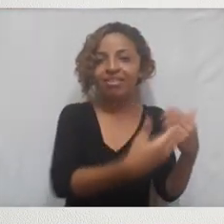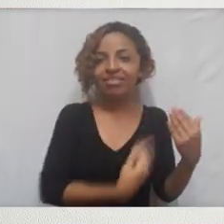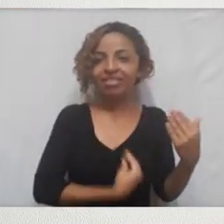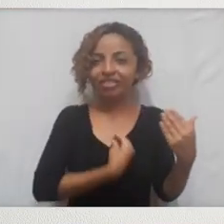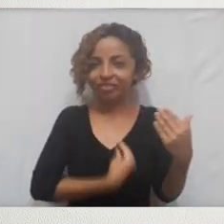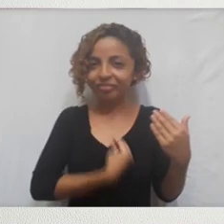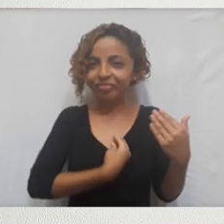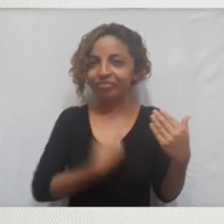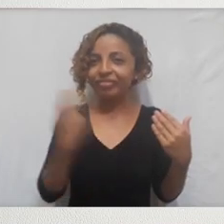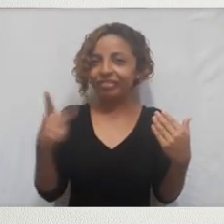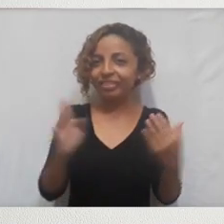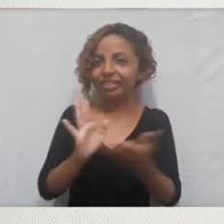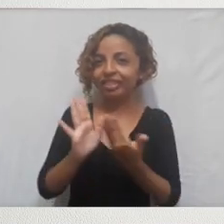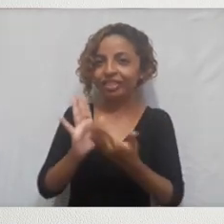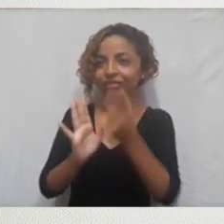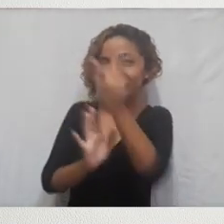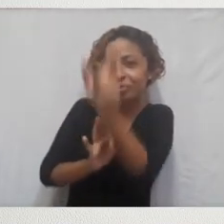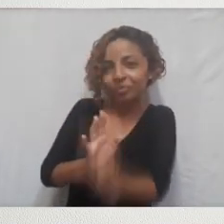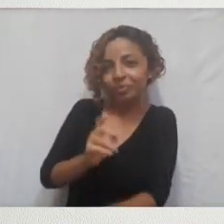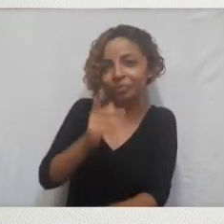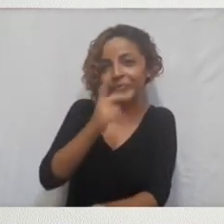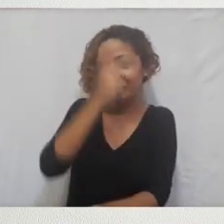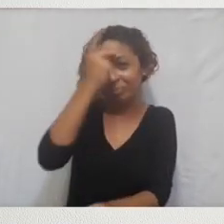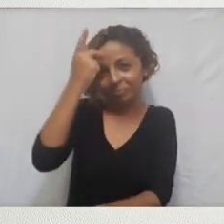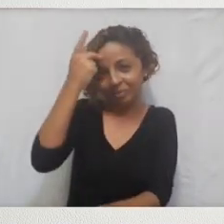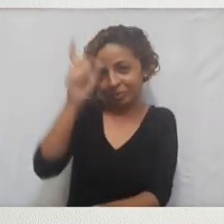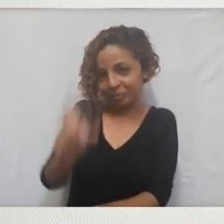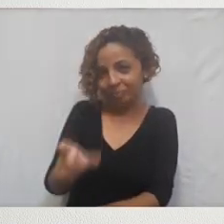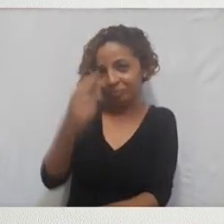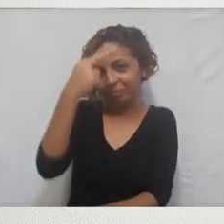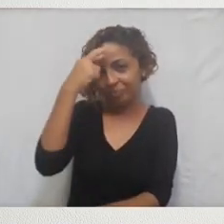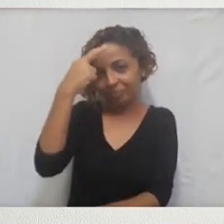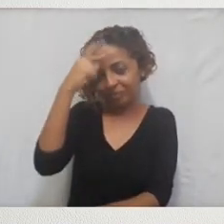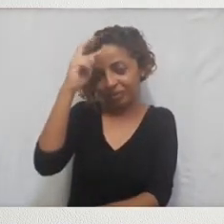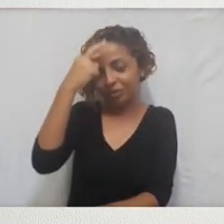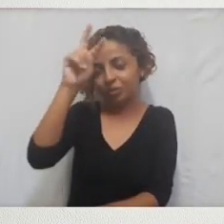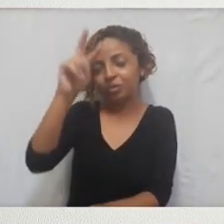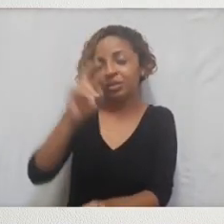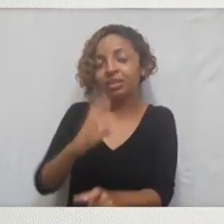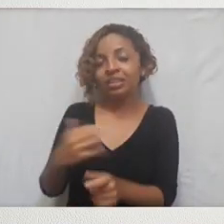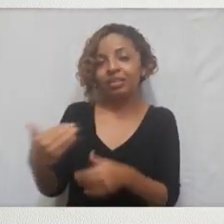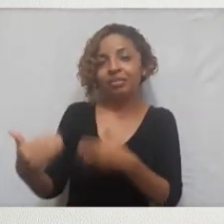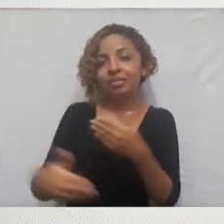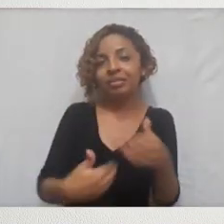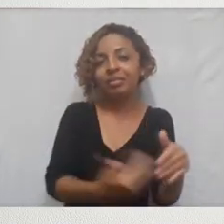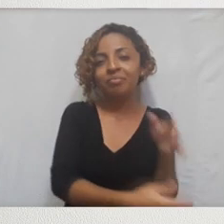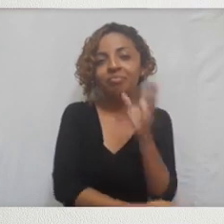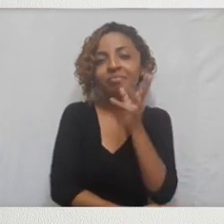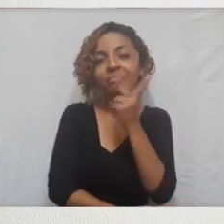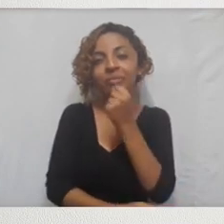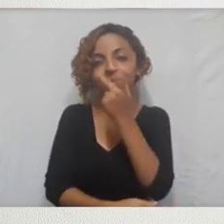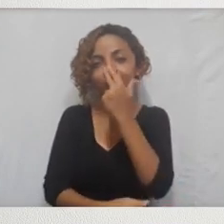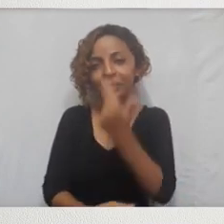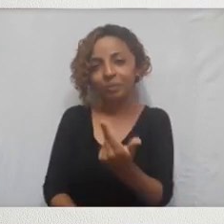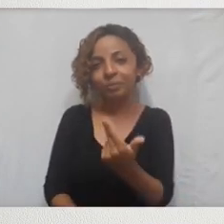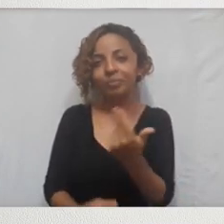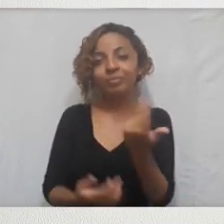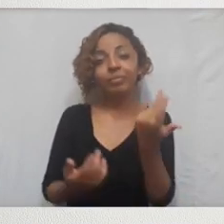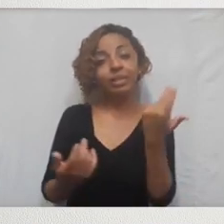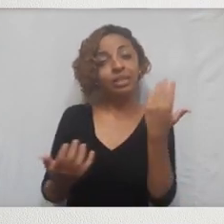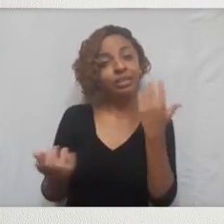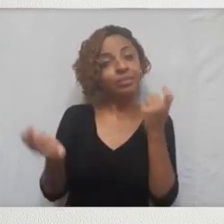talvez tenha se arrastado um pouco demais e talvez esse seja um ponto